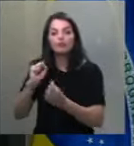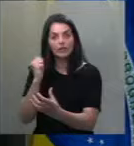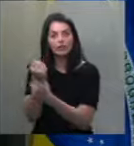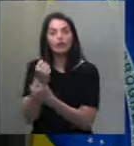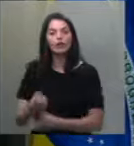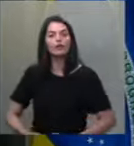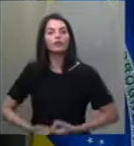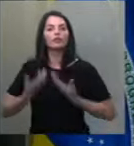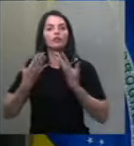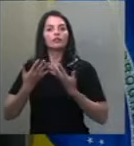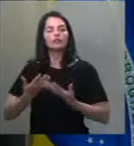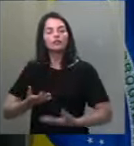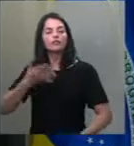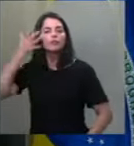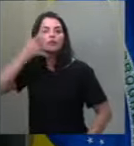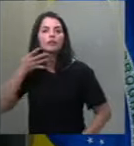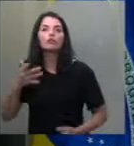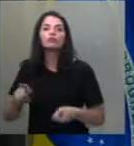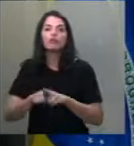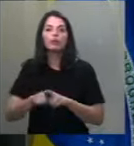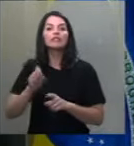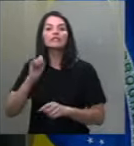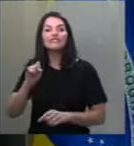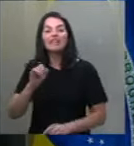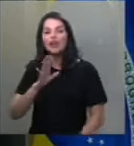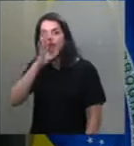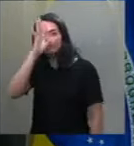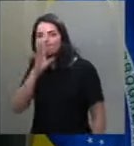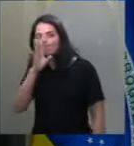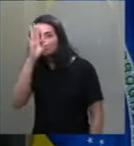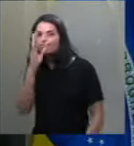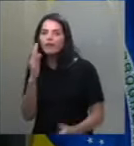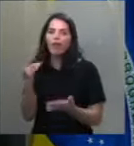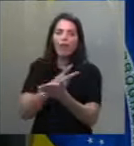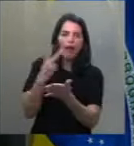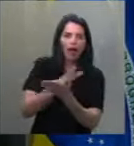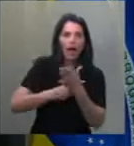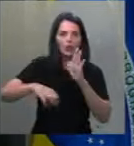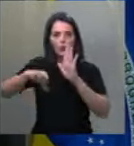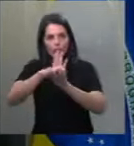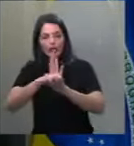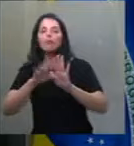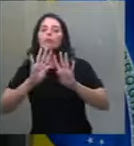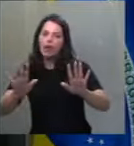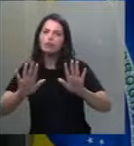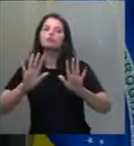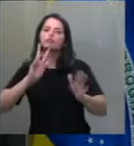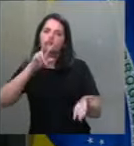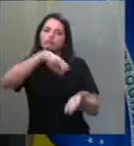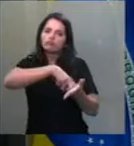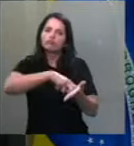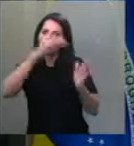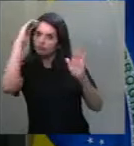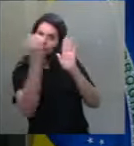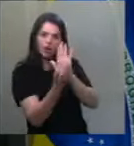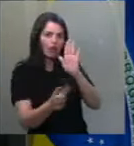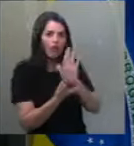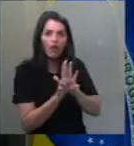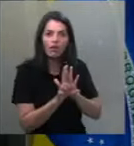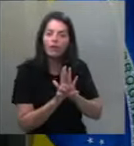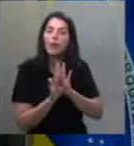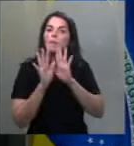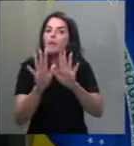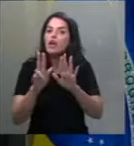e responder pelos seus excessos na forma da lei, mas sem